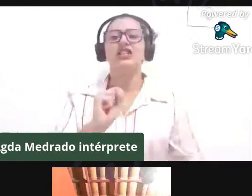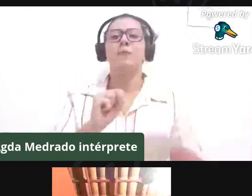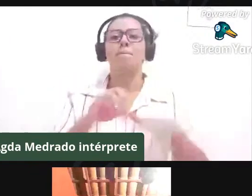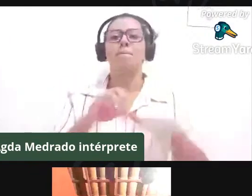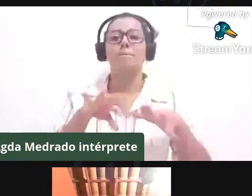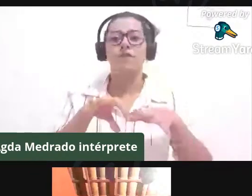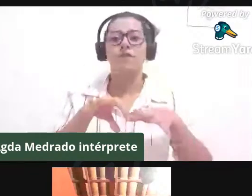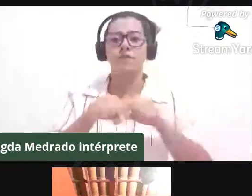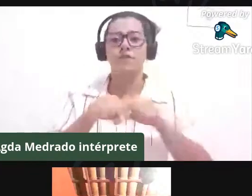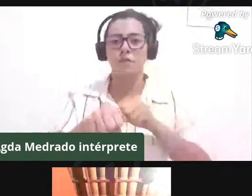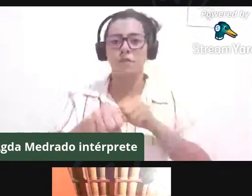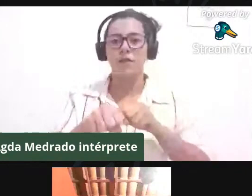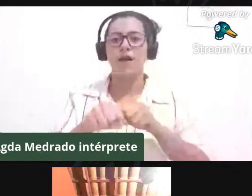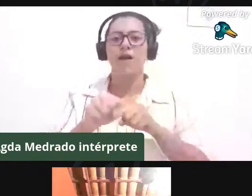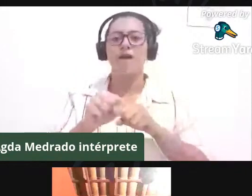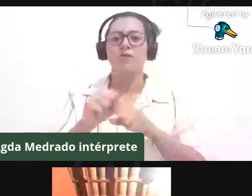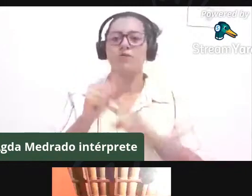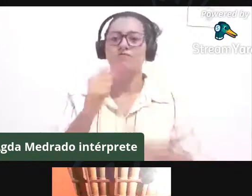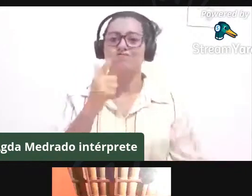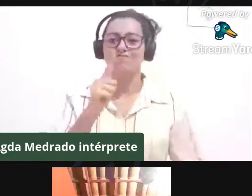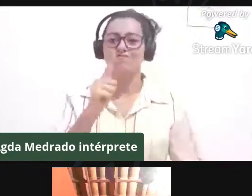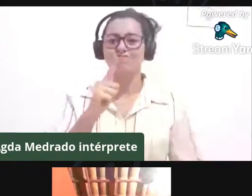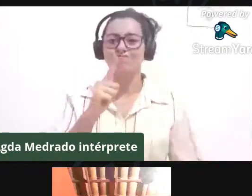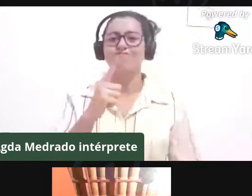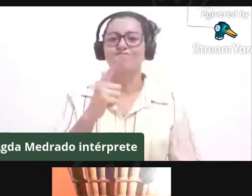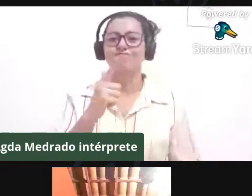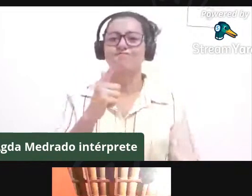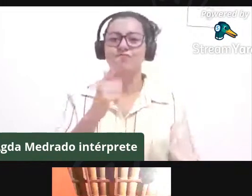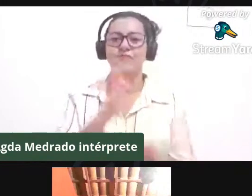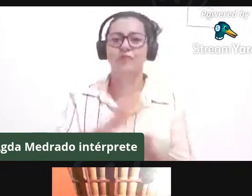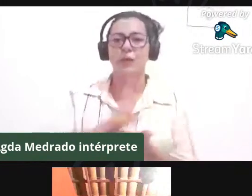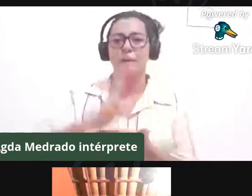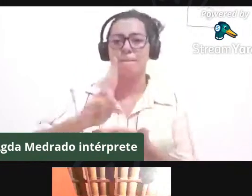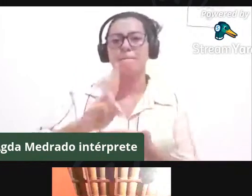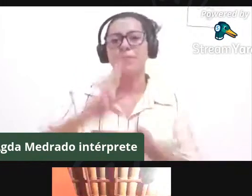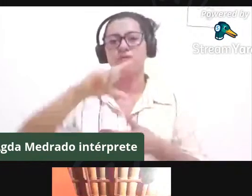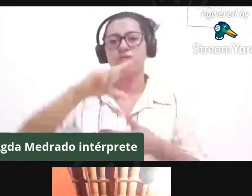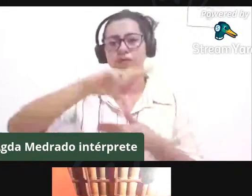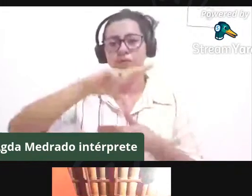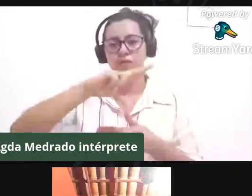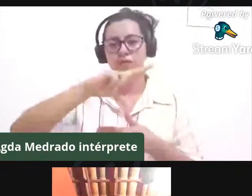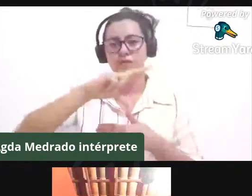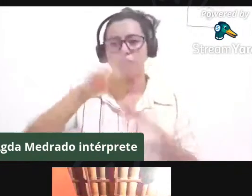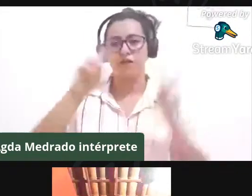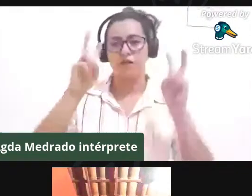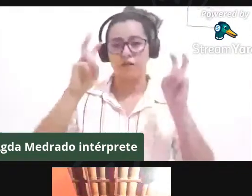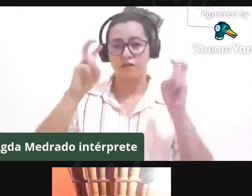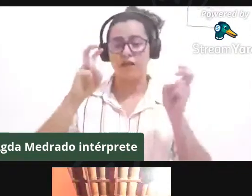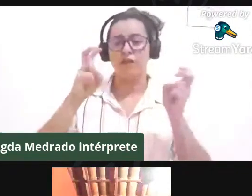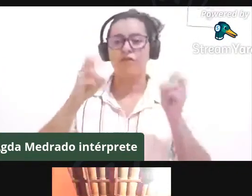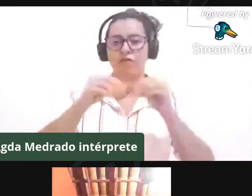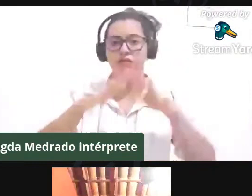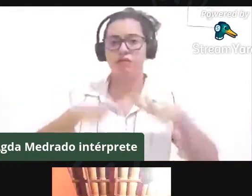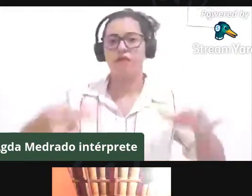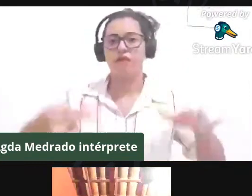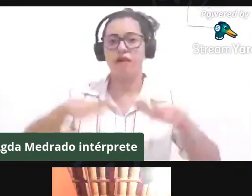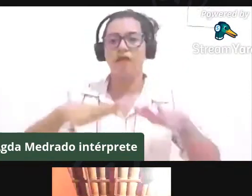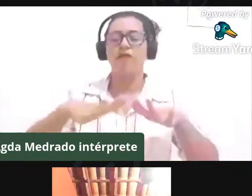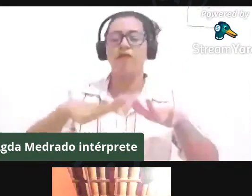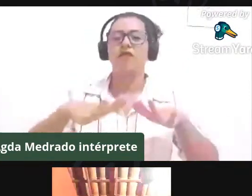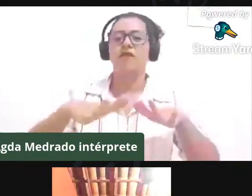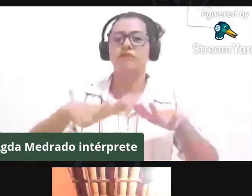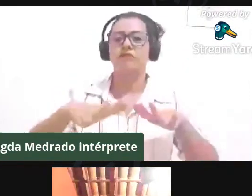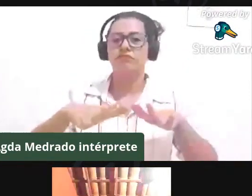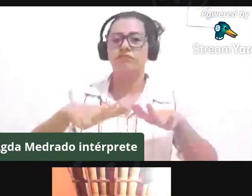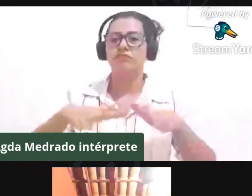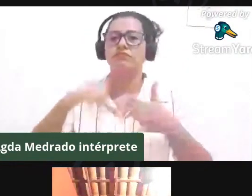Universidade Federal da Bahia. Sua tese de doutorado tem como título Entre Terras e Territórios, Luta na e pela Terra, Dinâmicas